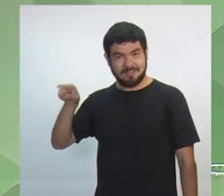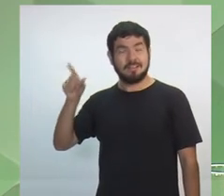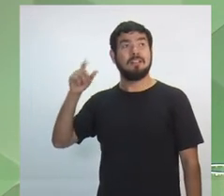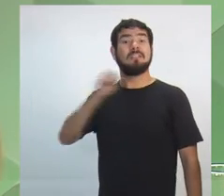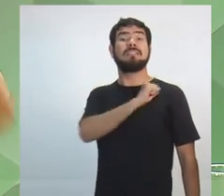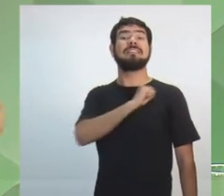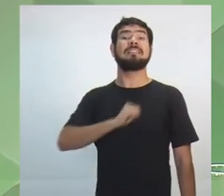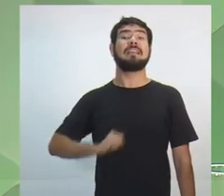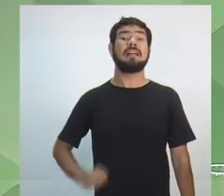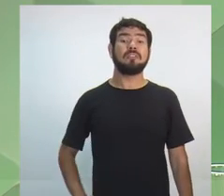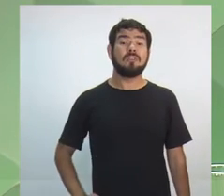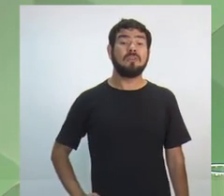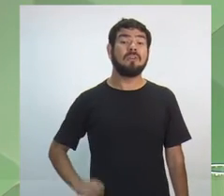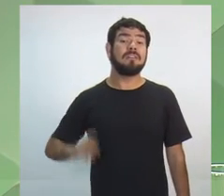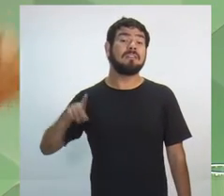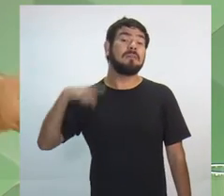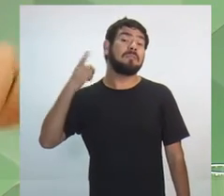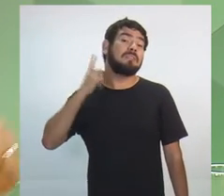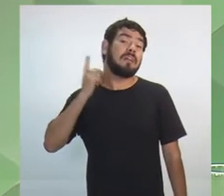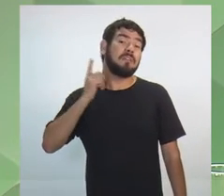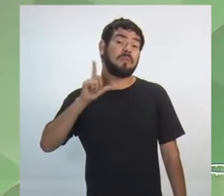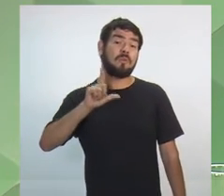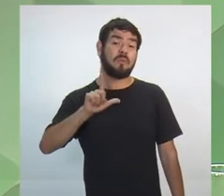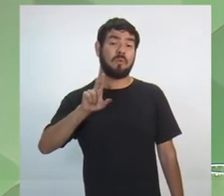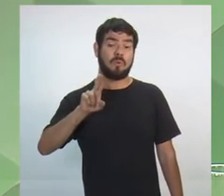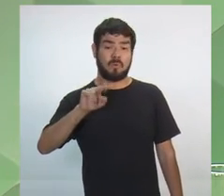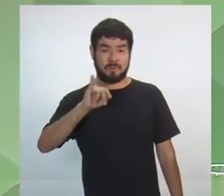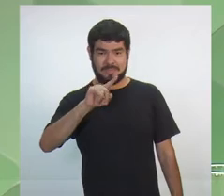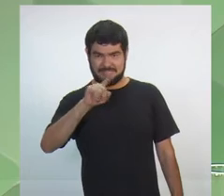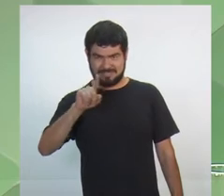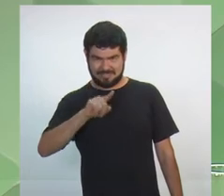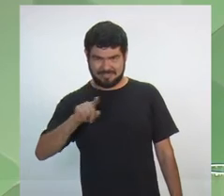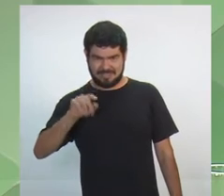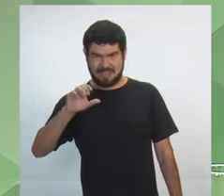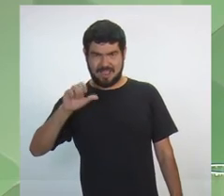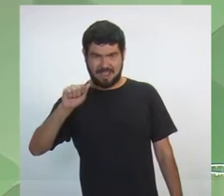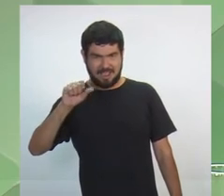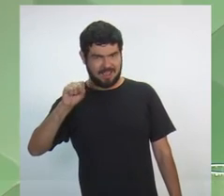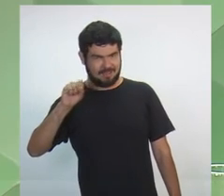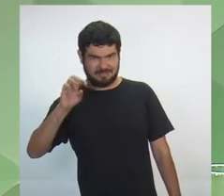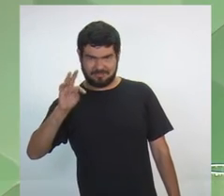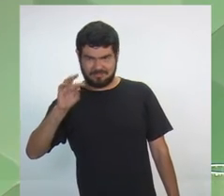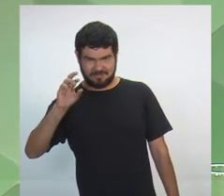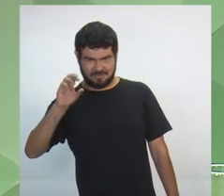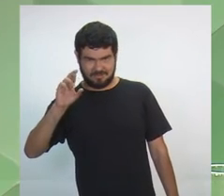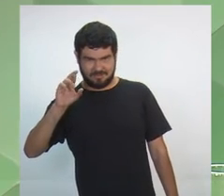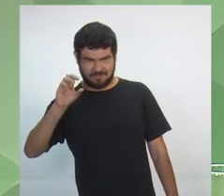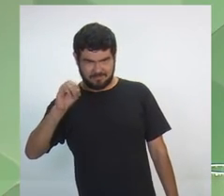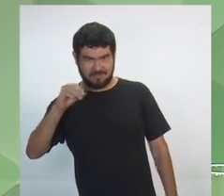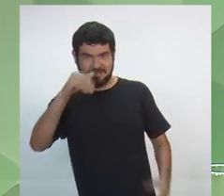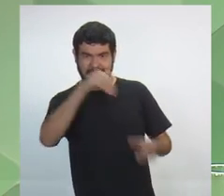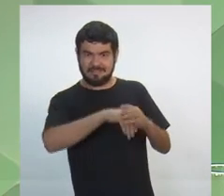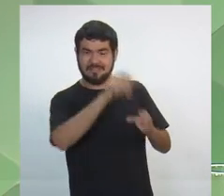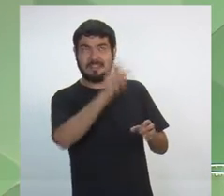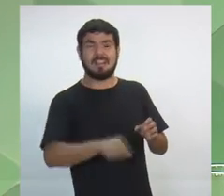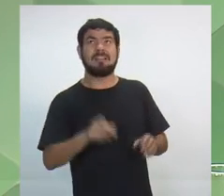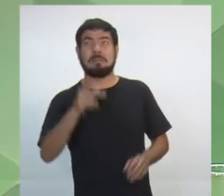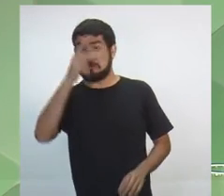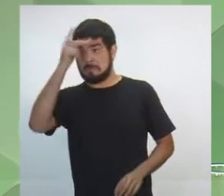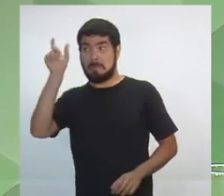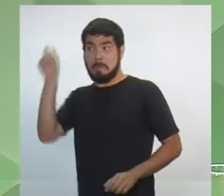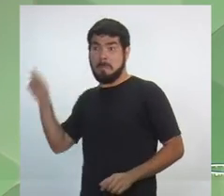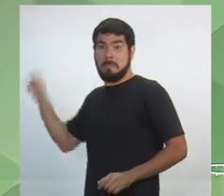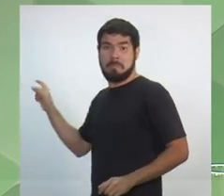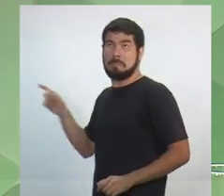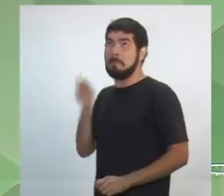República é o deputado estadual Luiz Castro, número 180. Ninguém tem coragem aqui de dizer quem é o seu vice ou com quem está